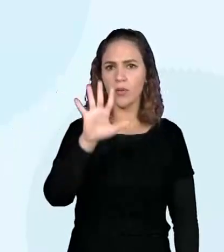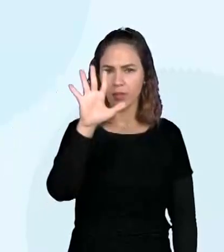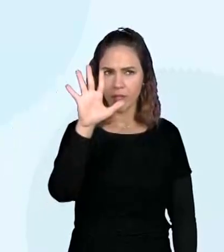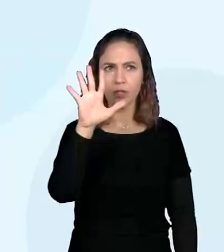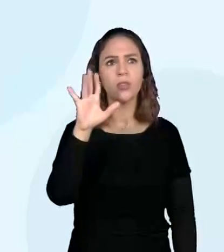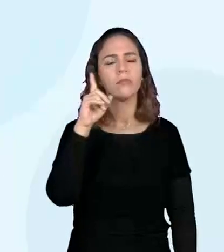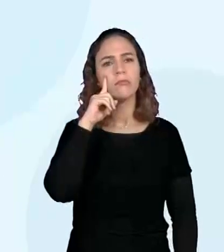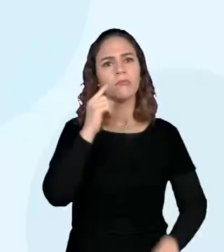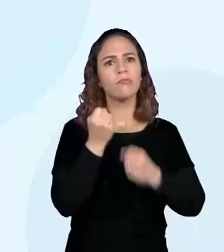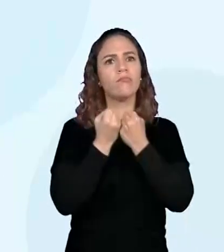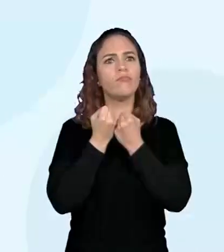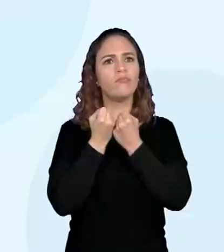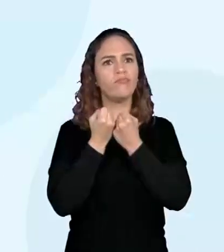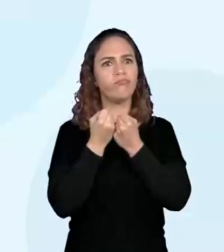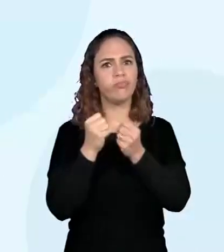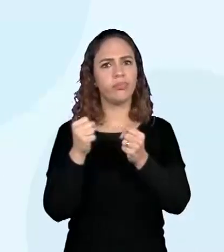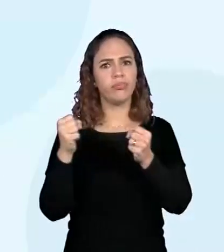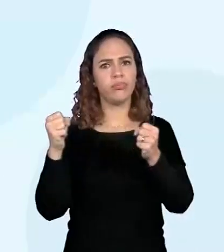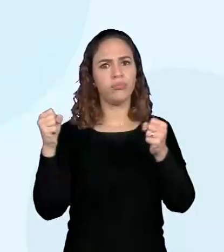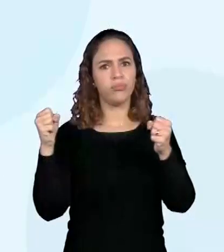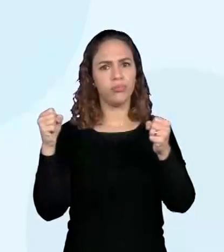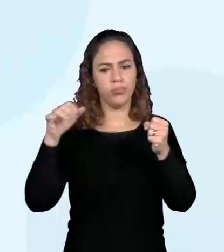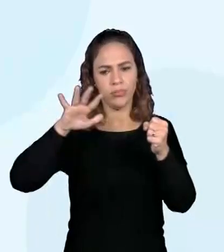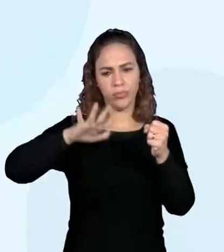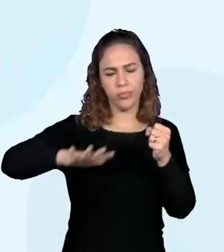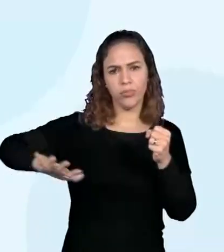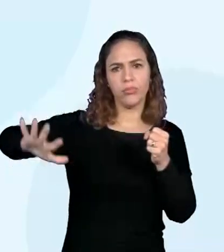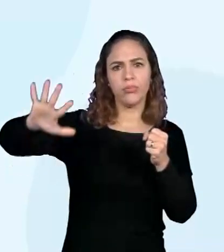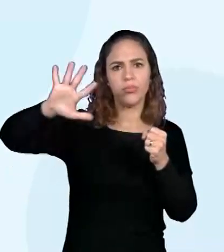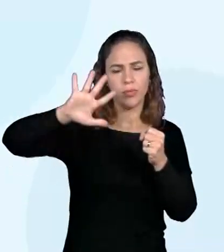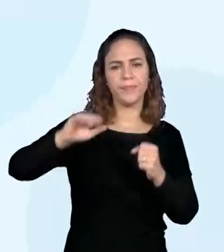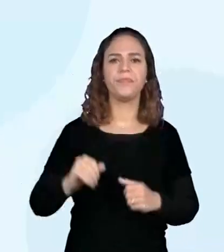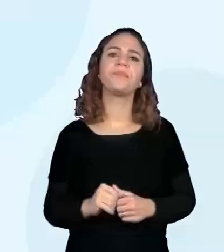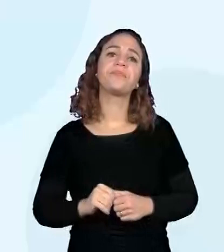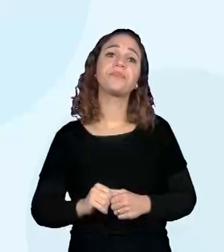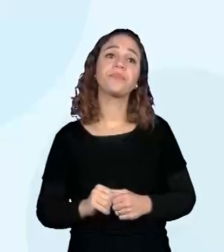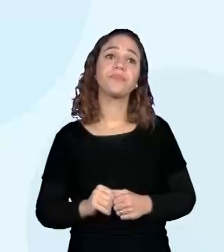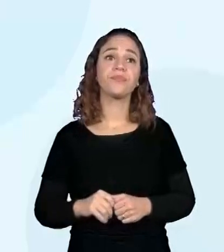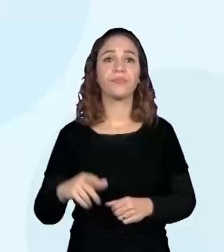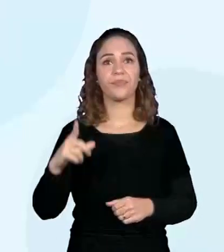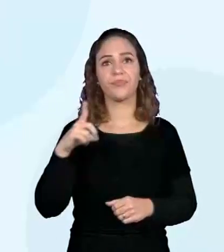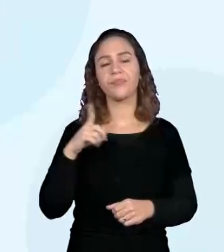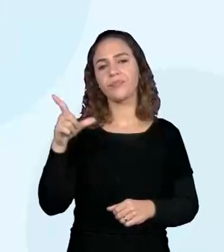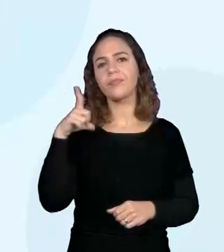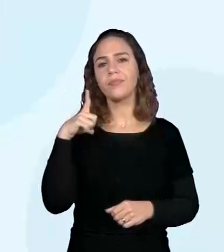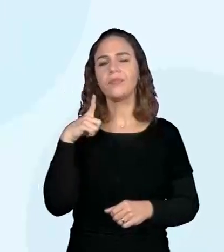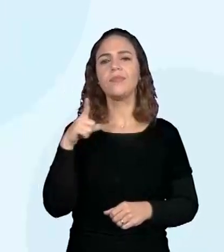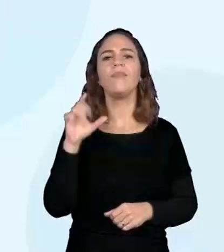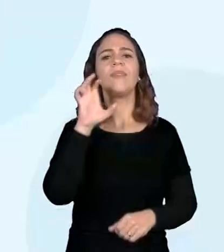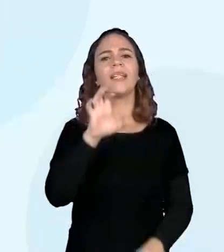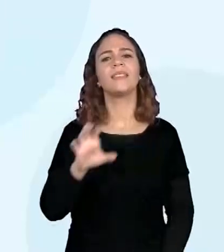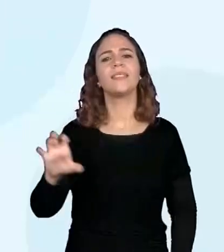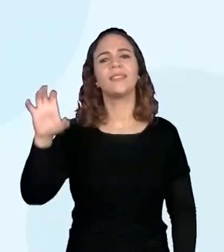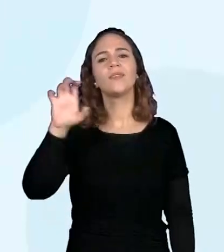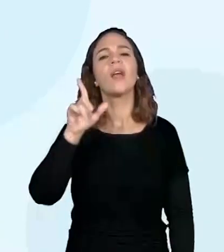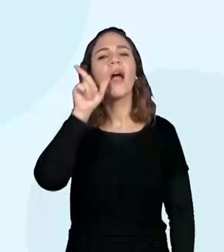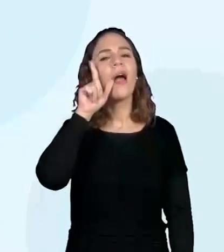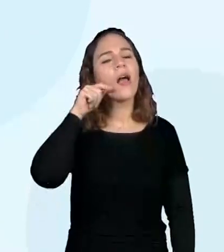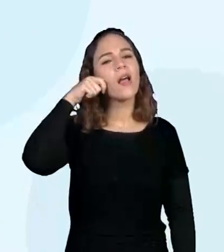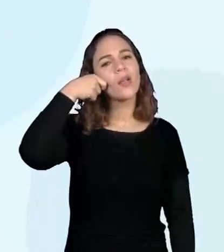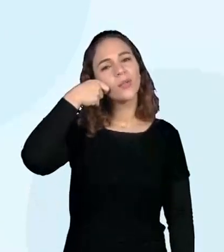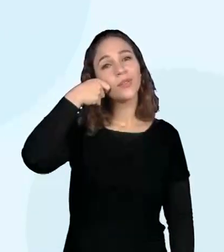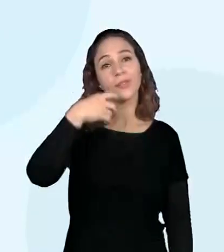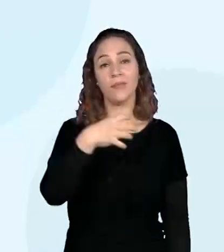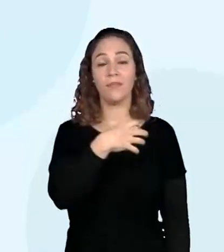maior delas a de área territorial, estendendo-se pelos estados Alagoas, Bahia,